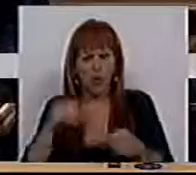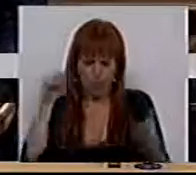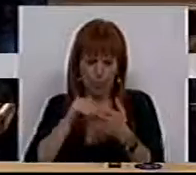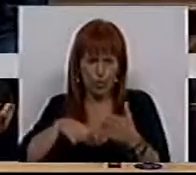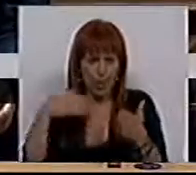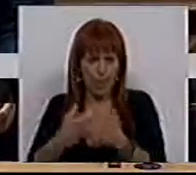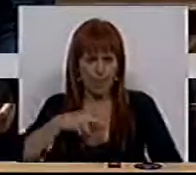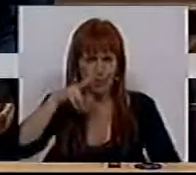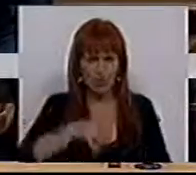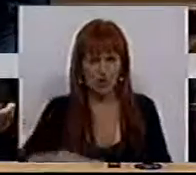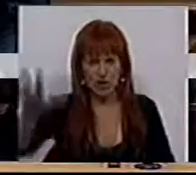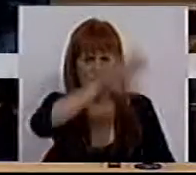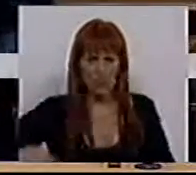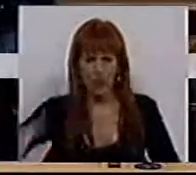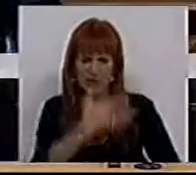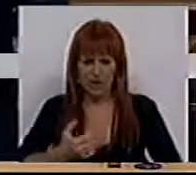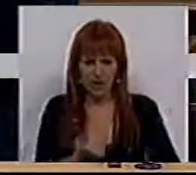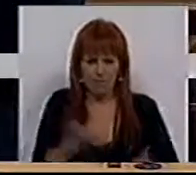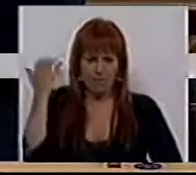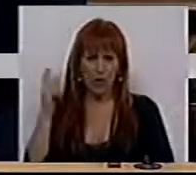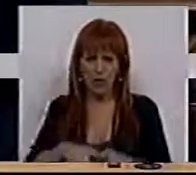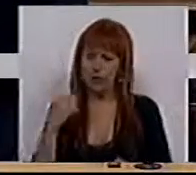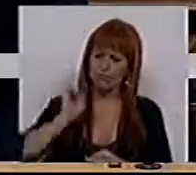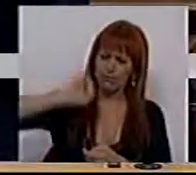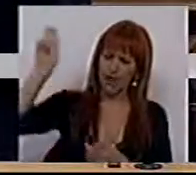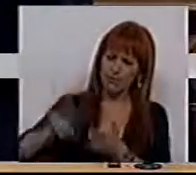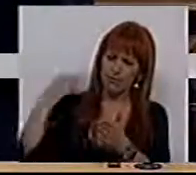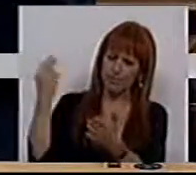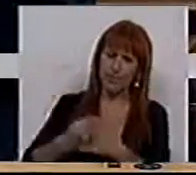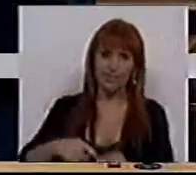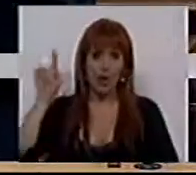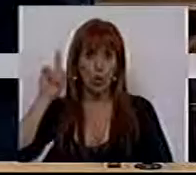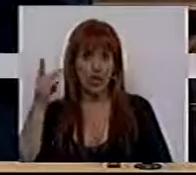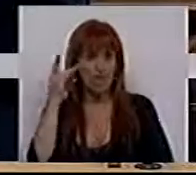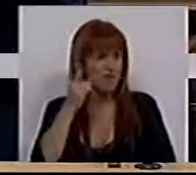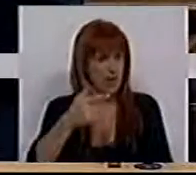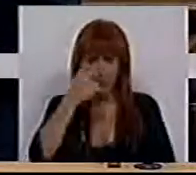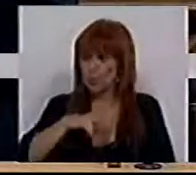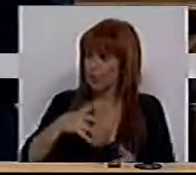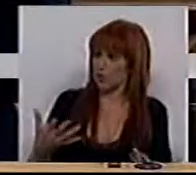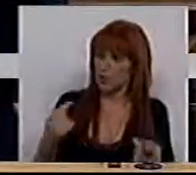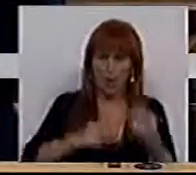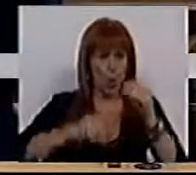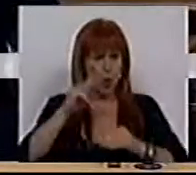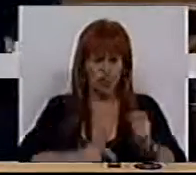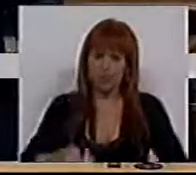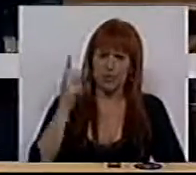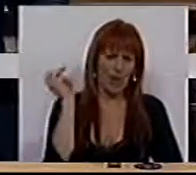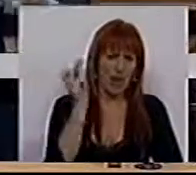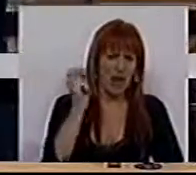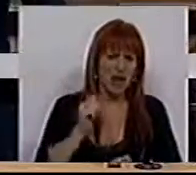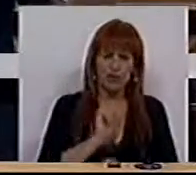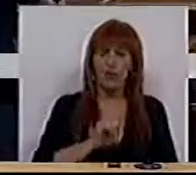num empobrecimento do país, em mais desemprego e em deitar por terra a qualidade de vida que os portugueses construíram durante